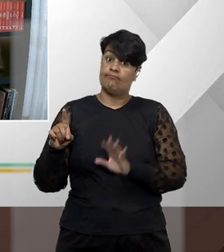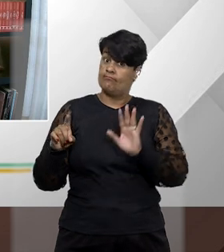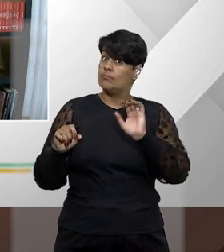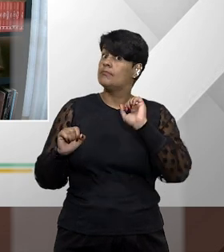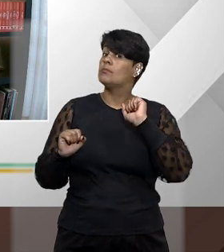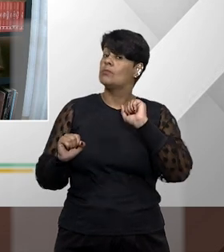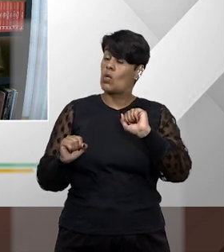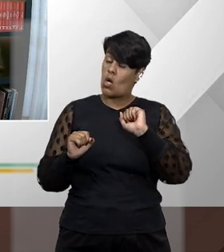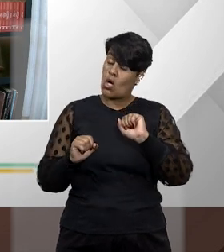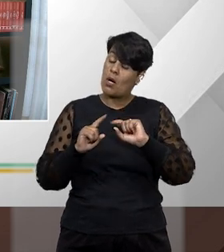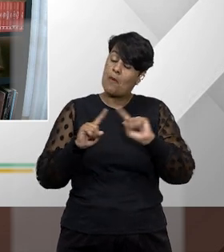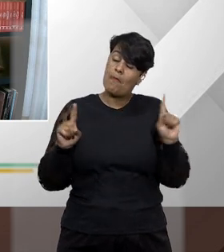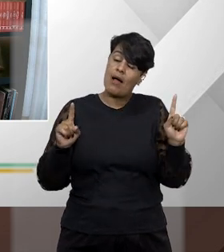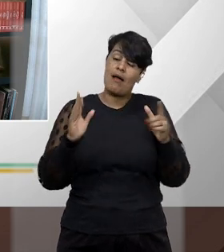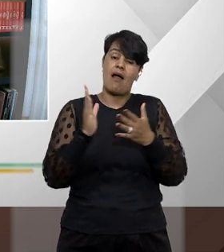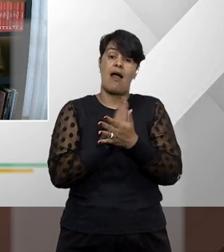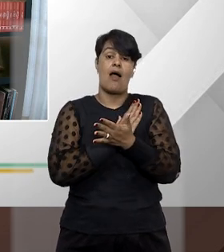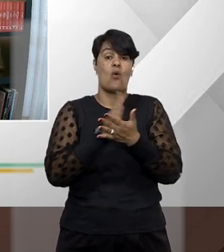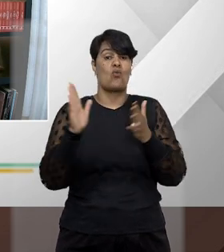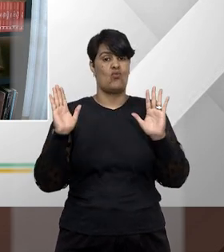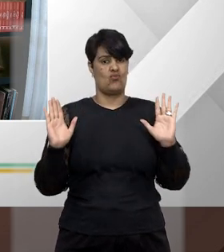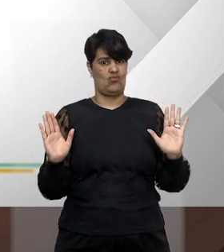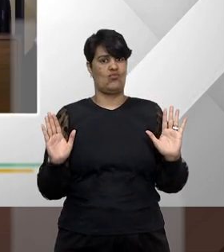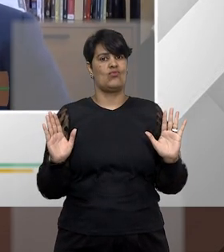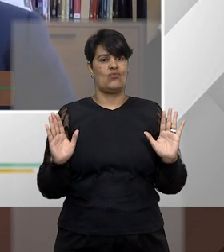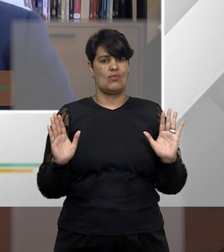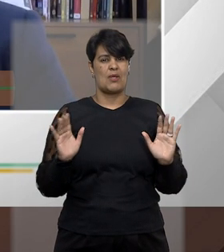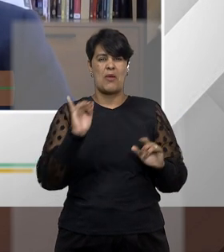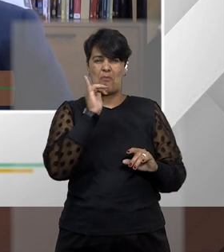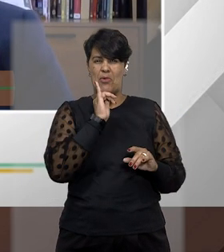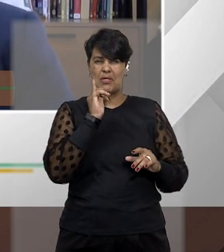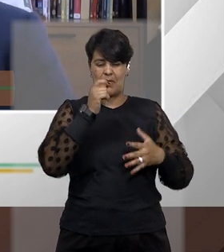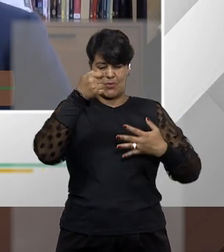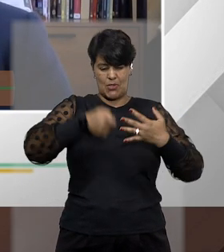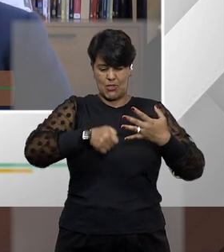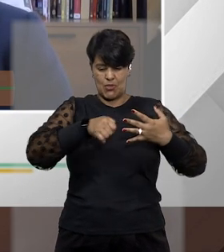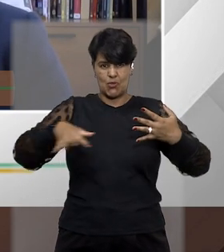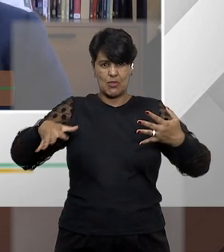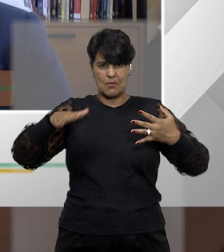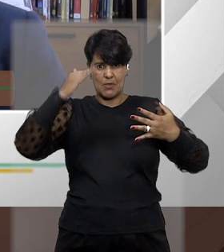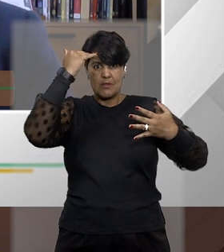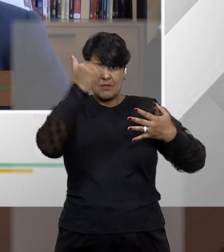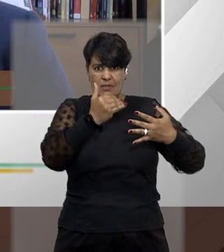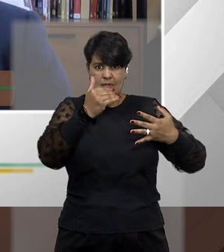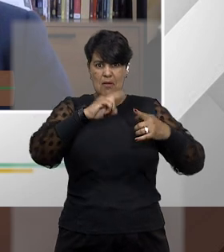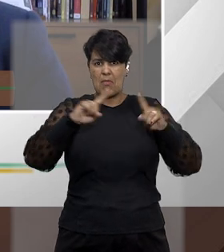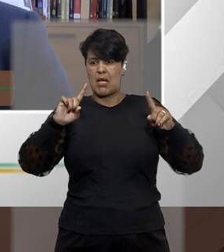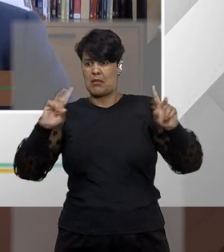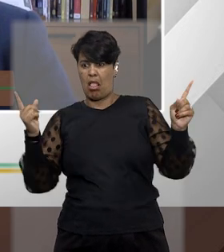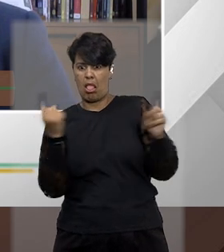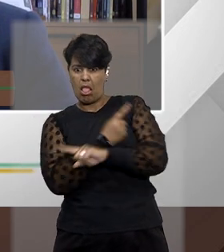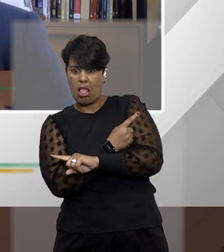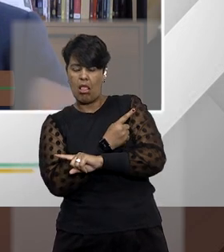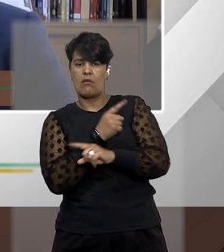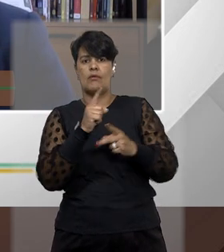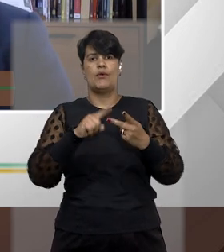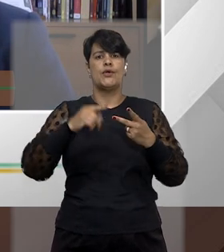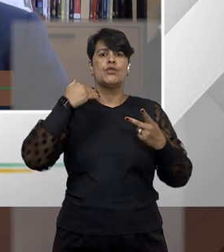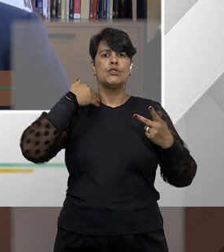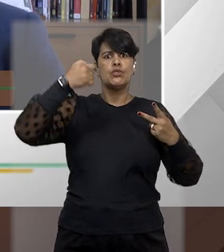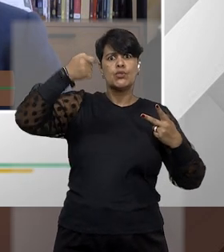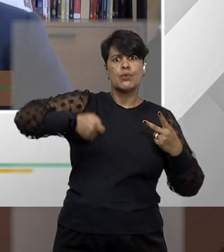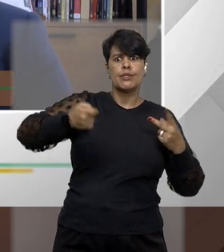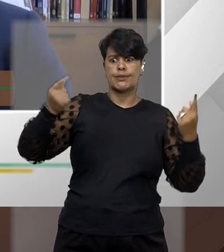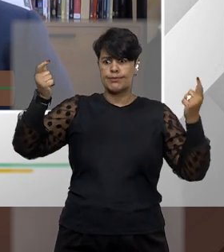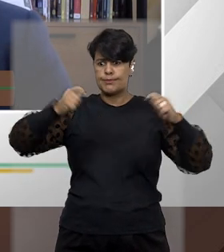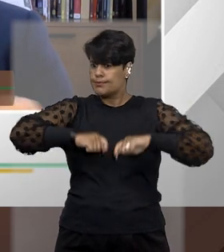muito específicos a exemplo de decisões contrárias a jurisprudência dominante ou então proferida como um juiz absolutamente